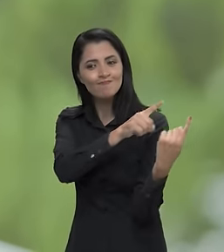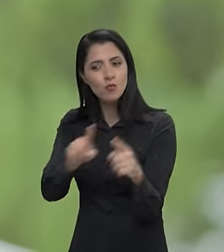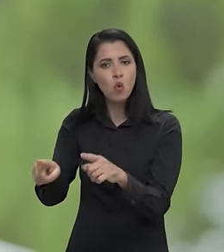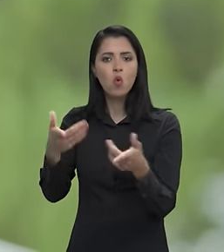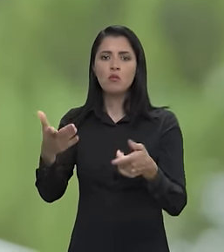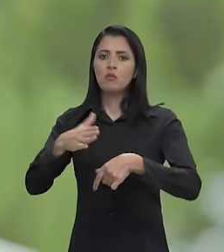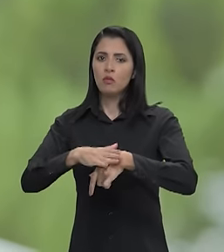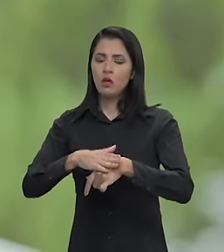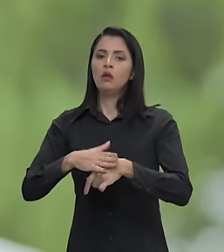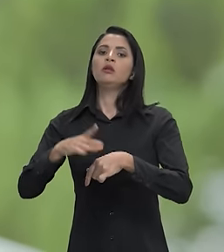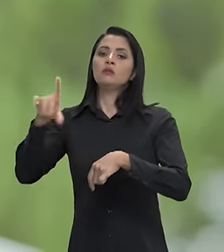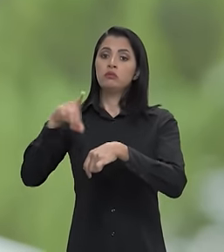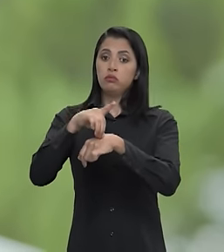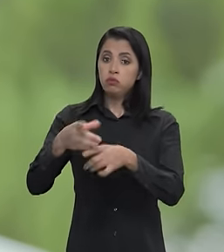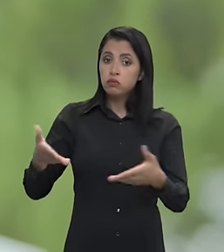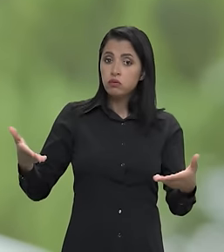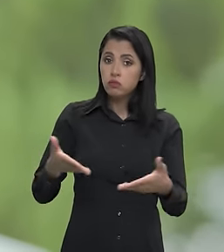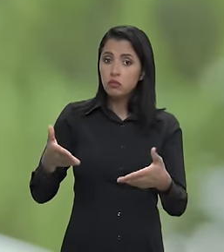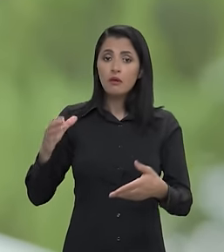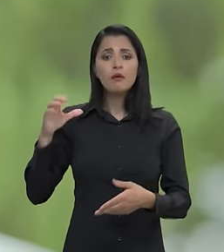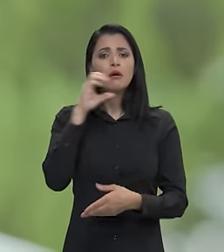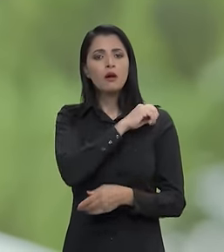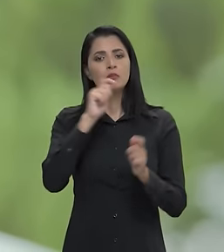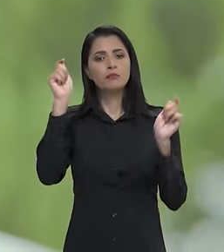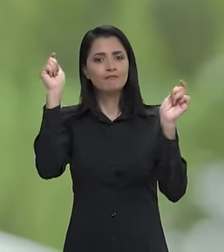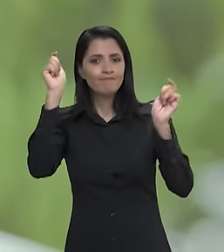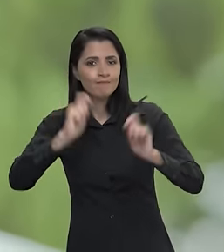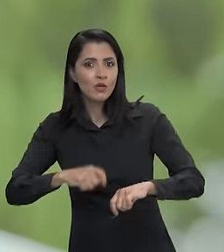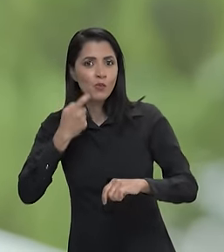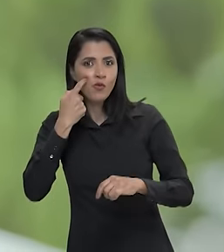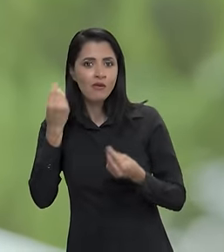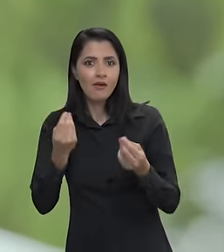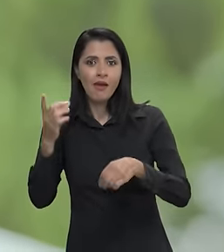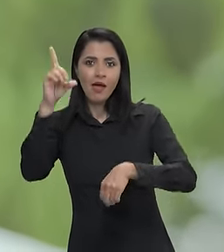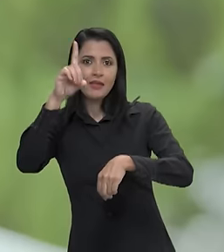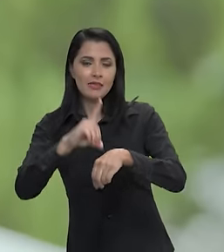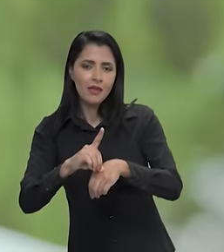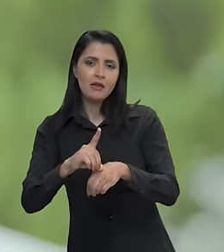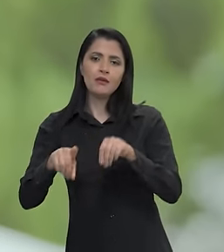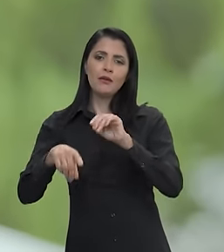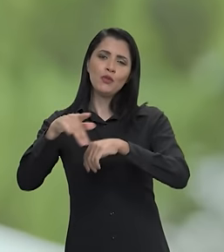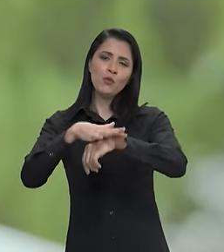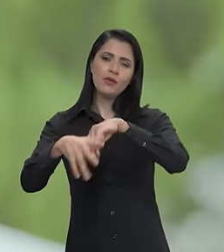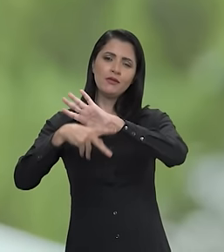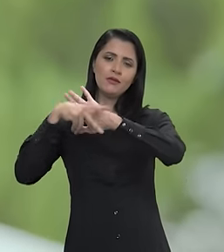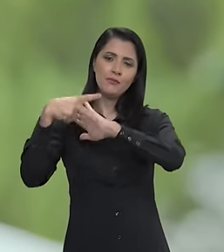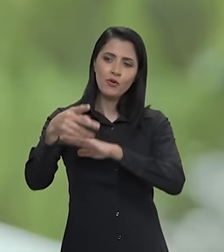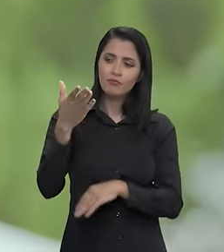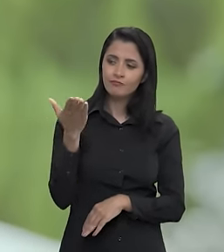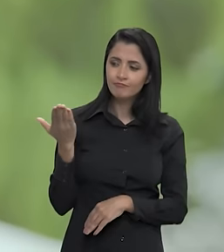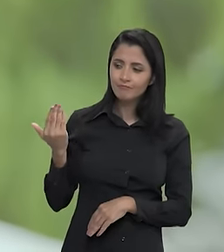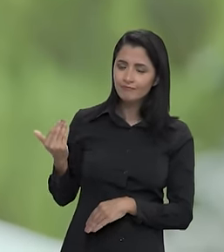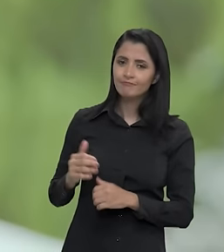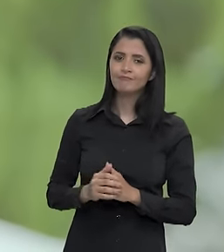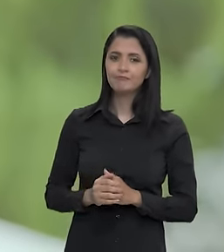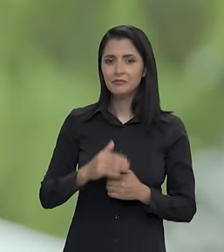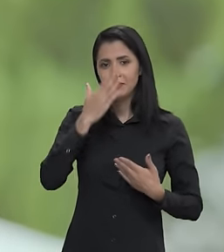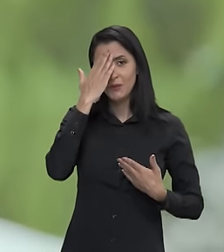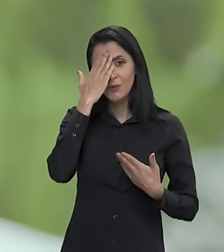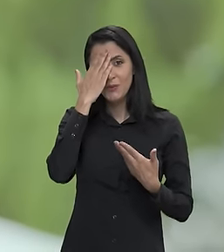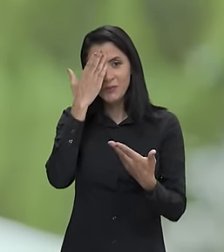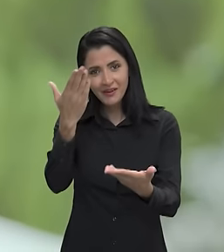enfrentemos os atuais surtos e em breve possamos fazer com que a dengue seja uma doença do passado.